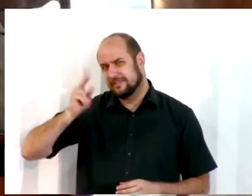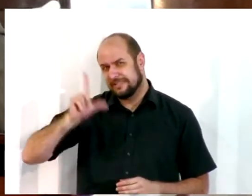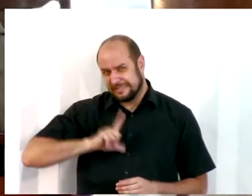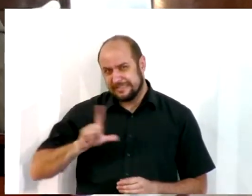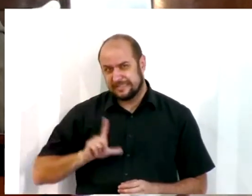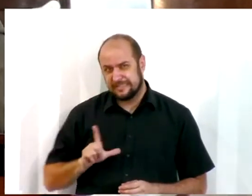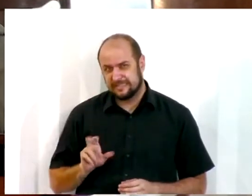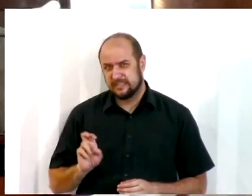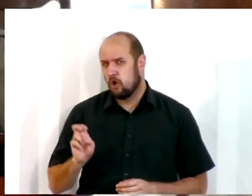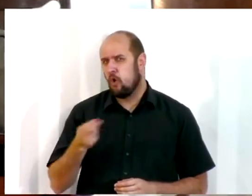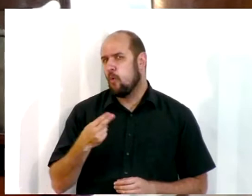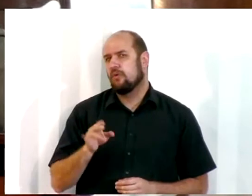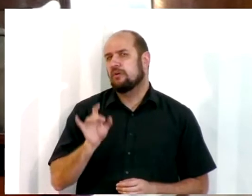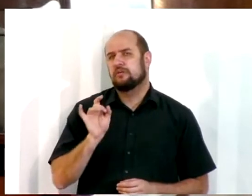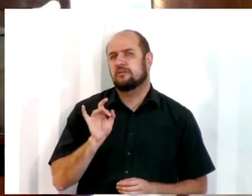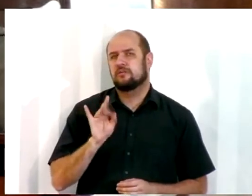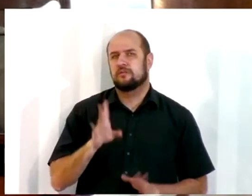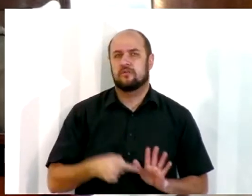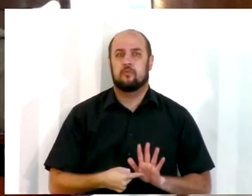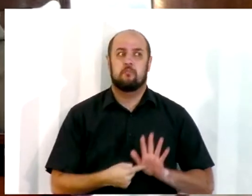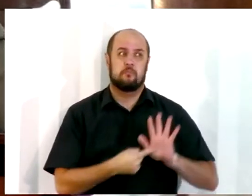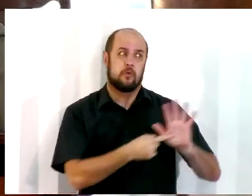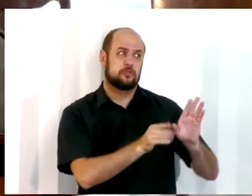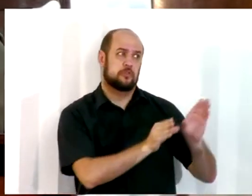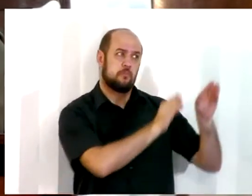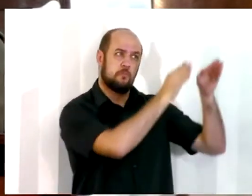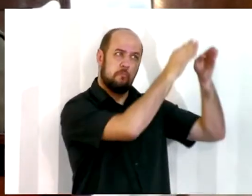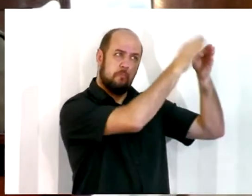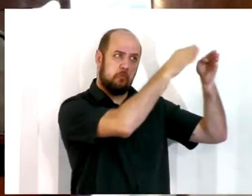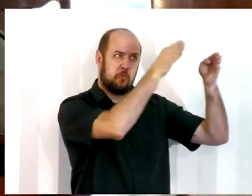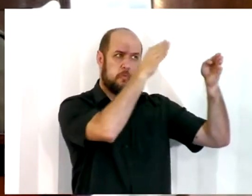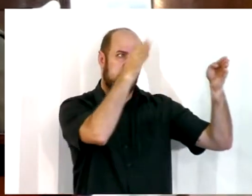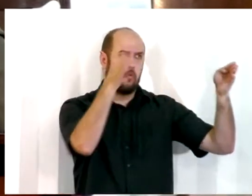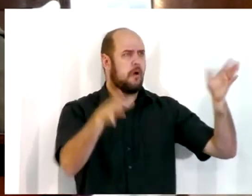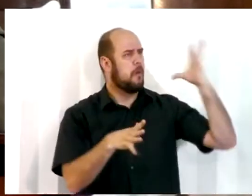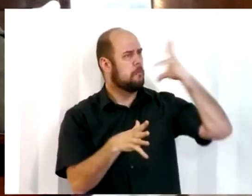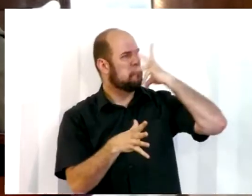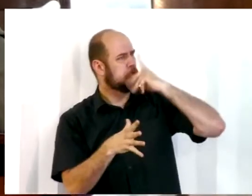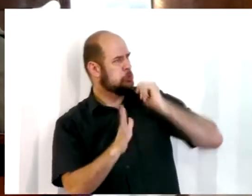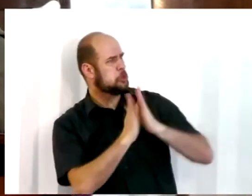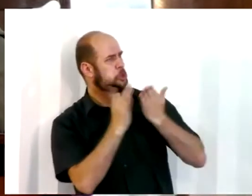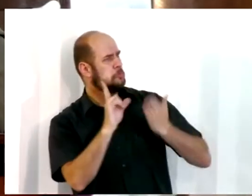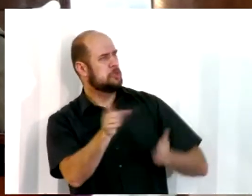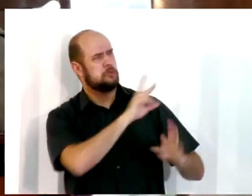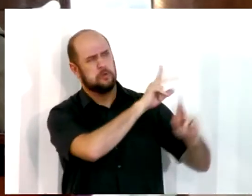Ou fica só lá a gente mostrando a estante, olha só, quanta Bíblia bonita,